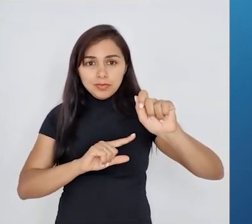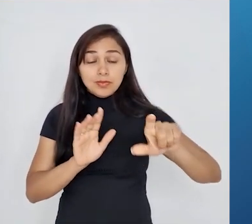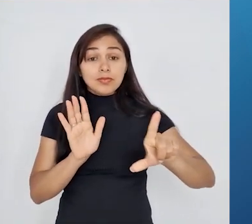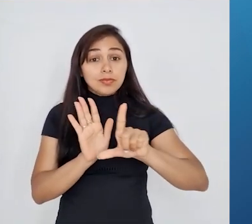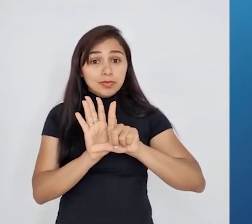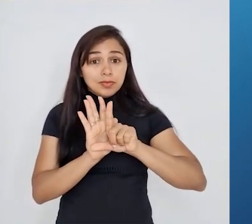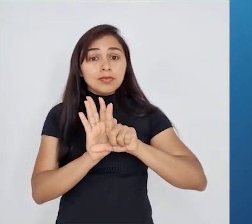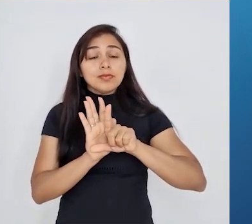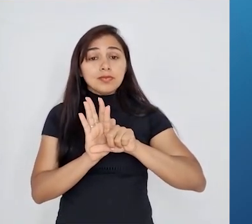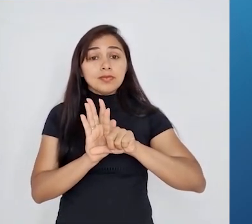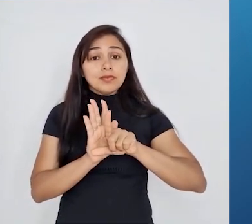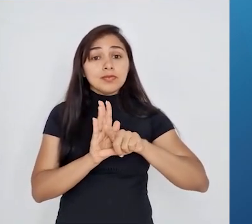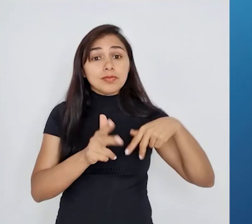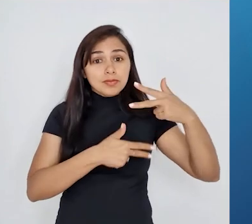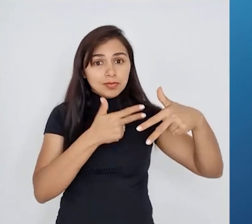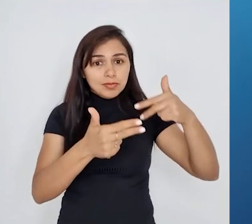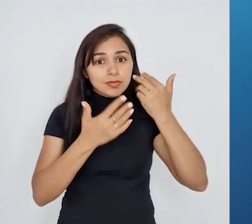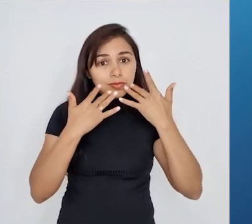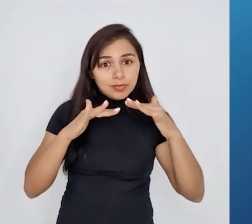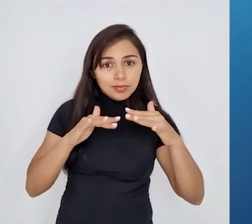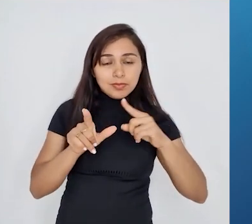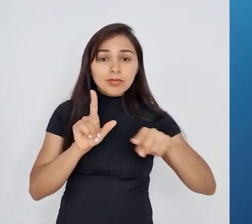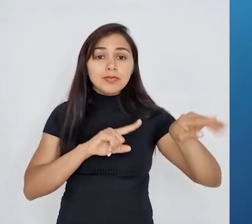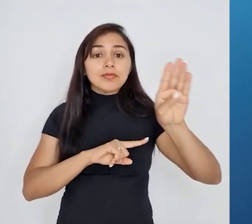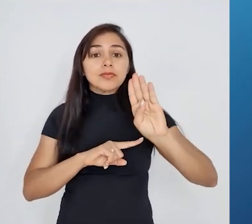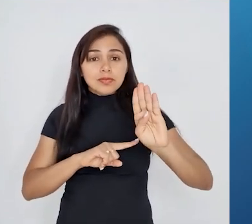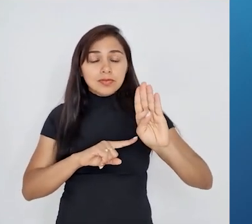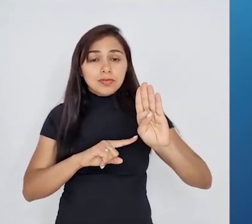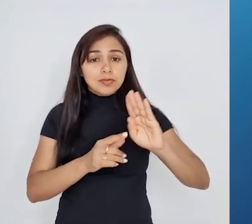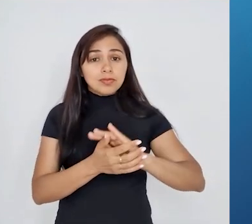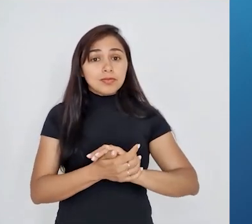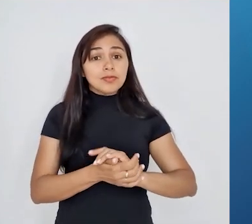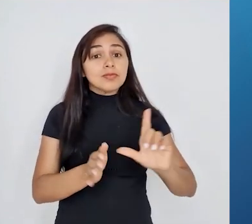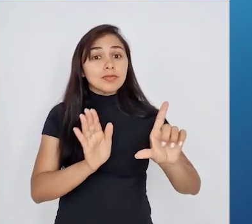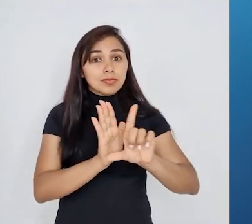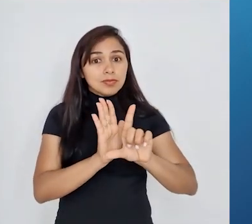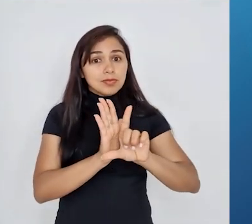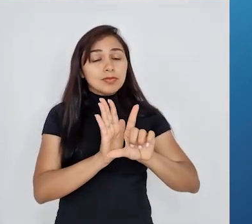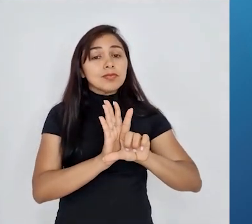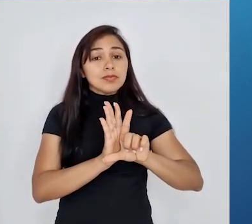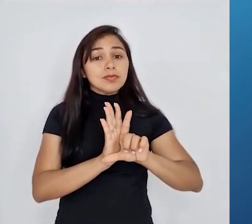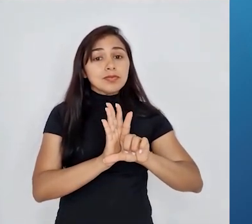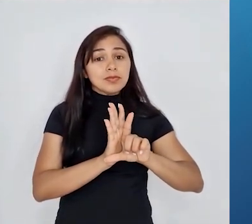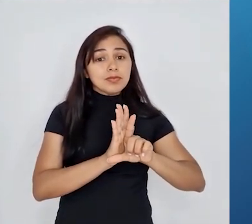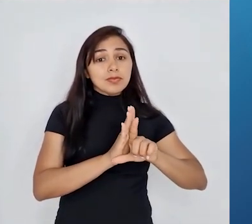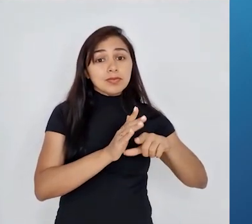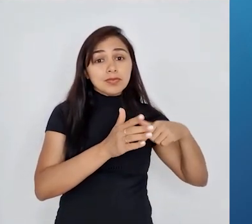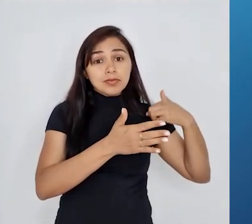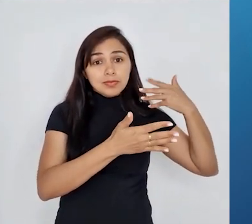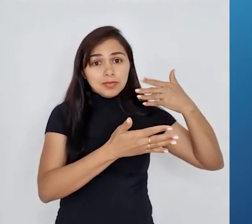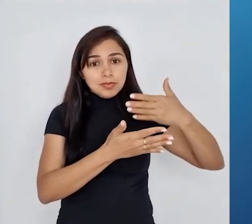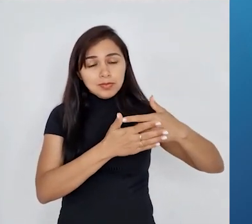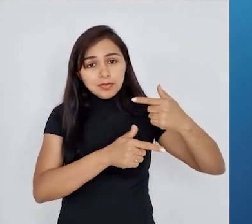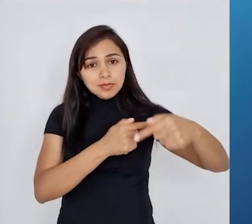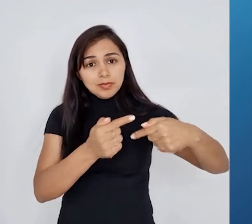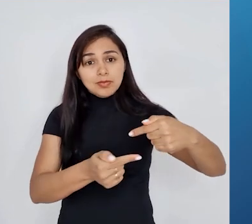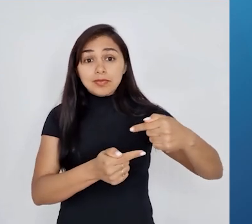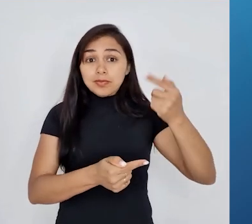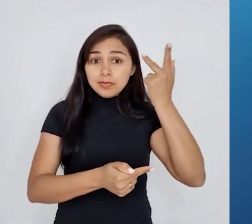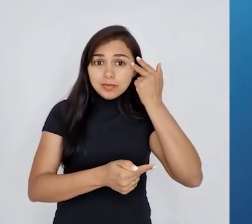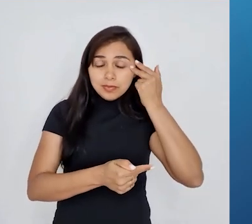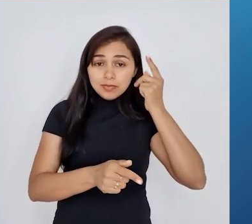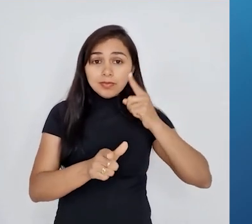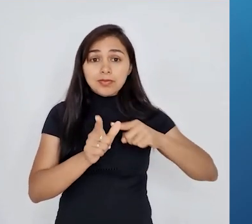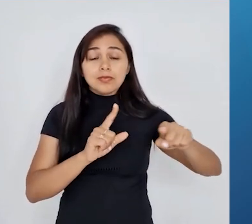natural. Letra B, lei da ancestralidade comum. Letra C, lei do mais forte. E a